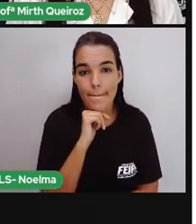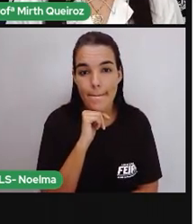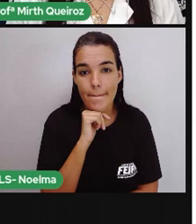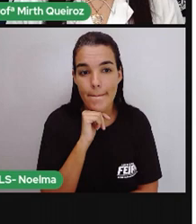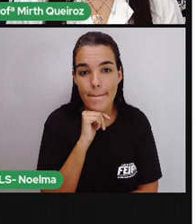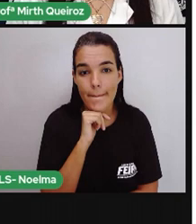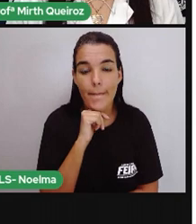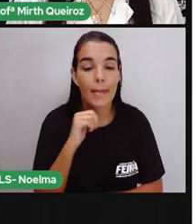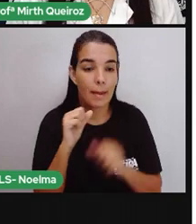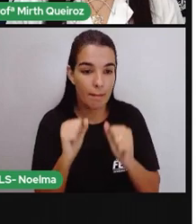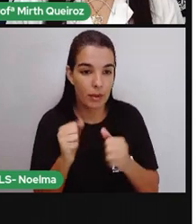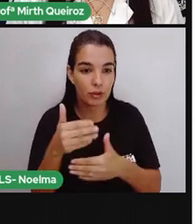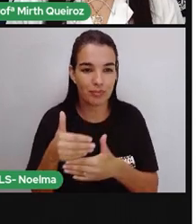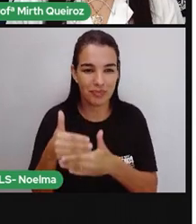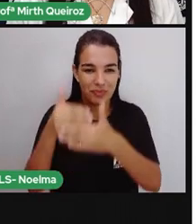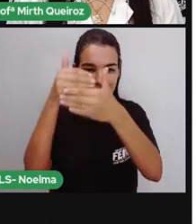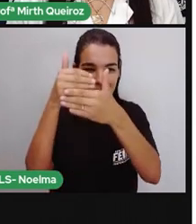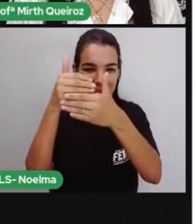Anotem aí no chat.